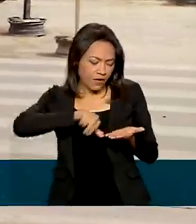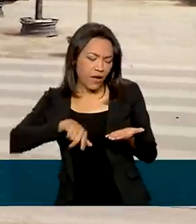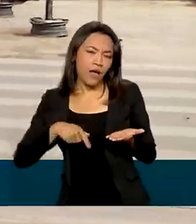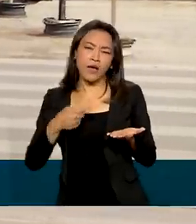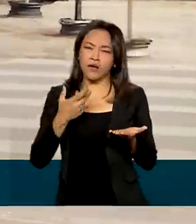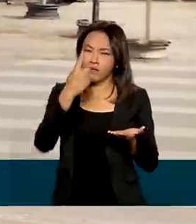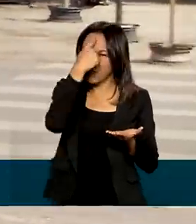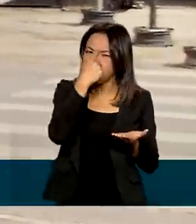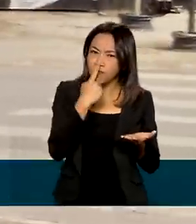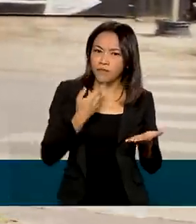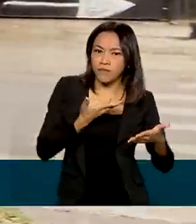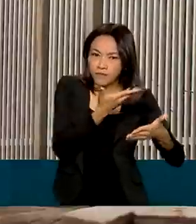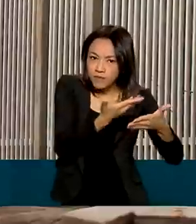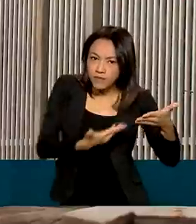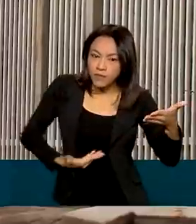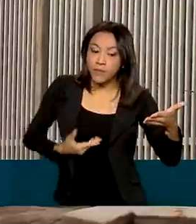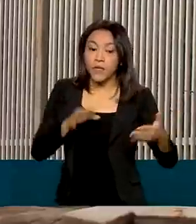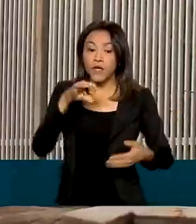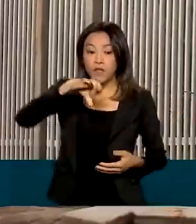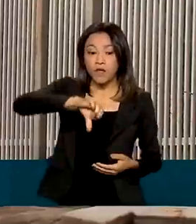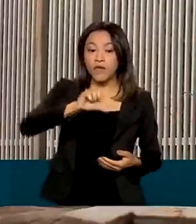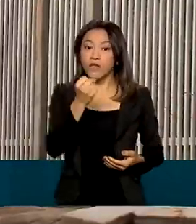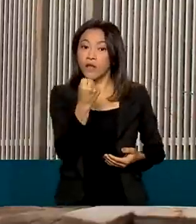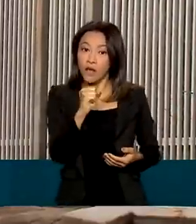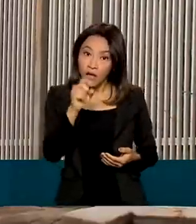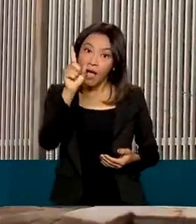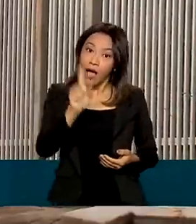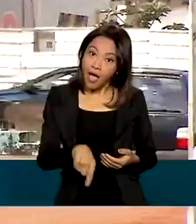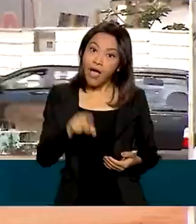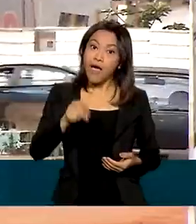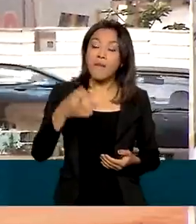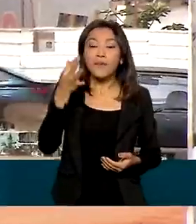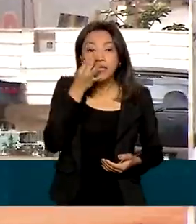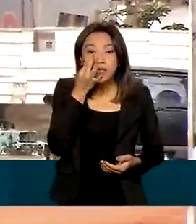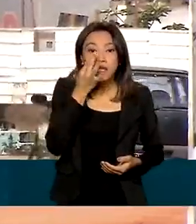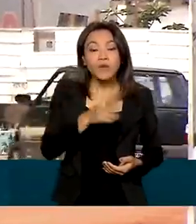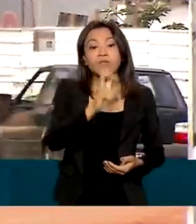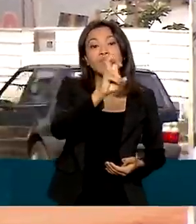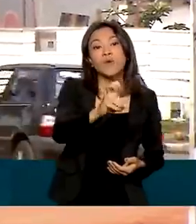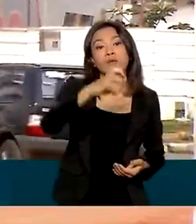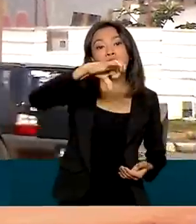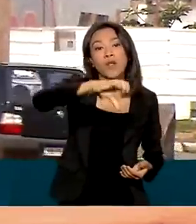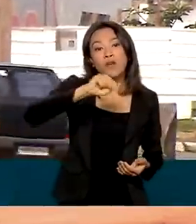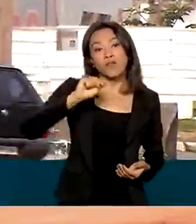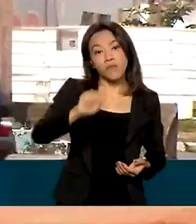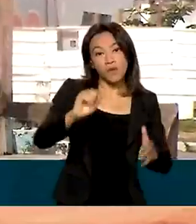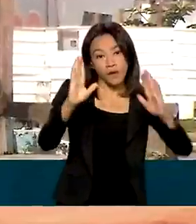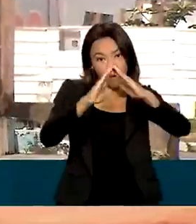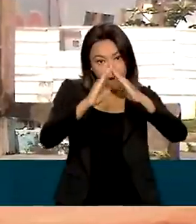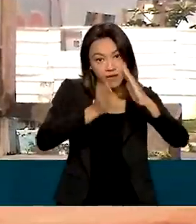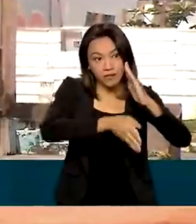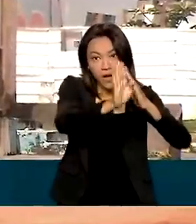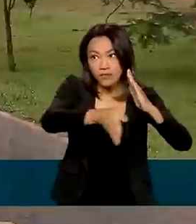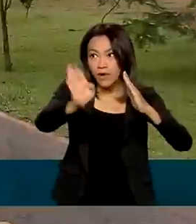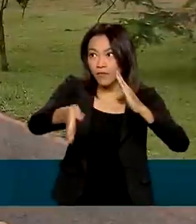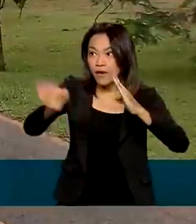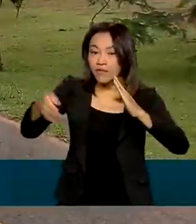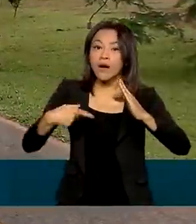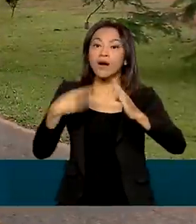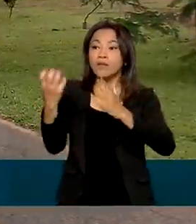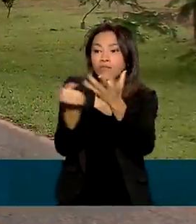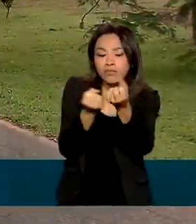98% dos questionários foram presenciais. Dos 59 mil endereços visitados, o teste colheu